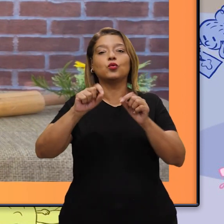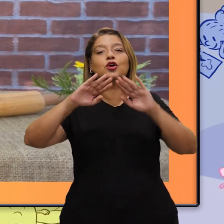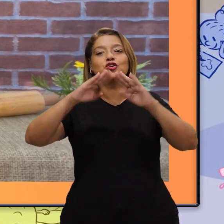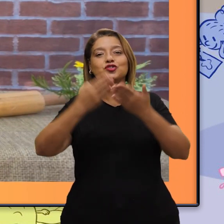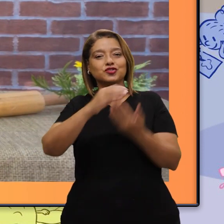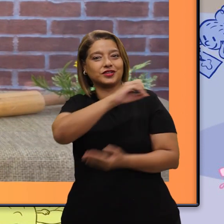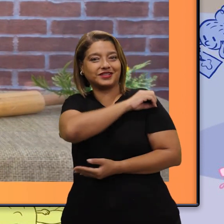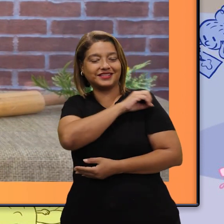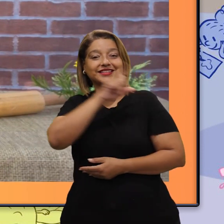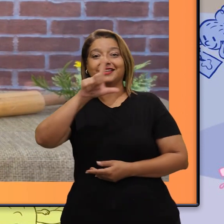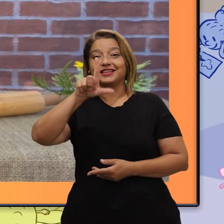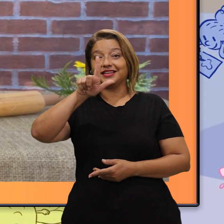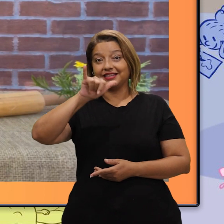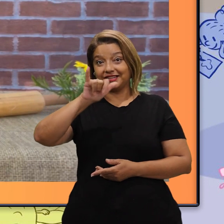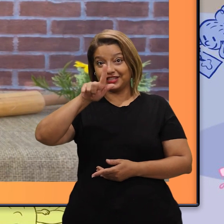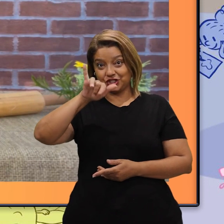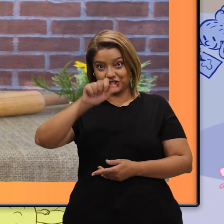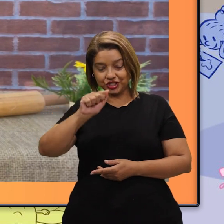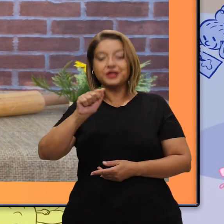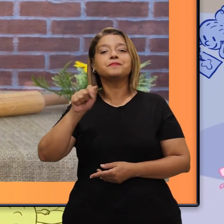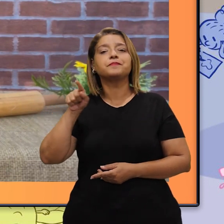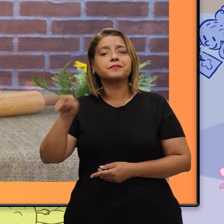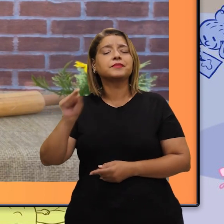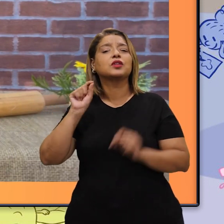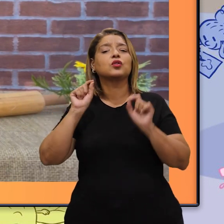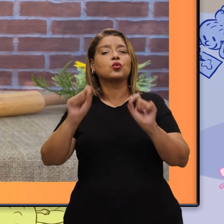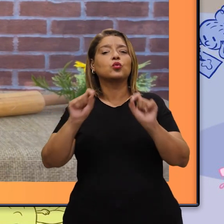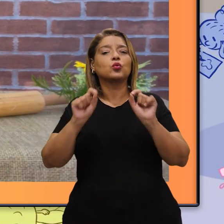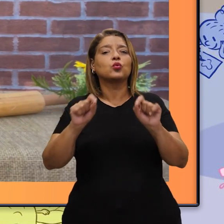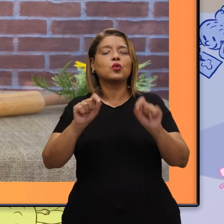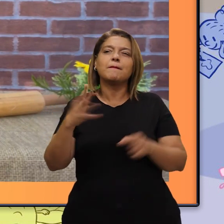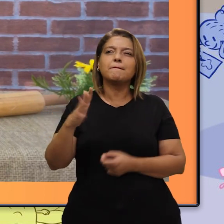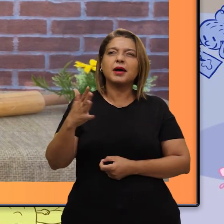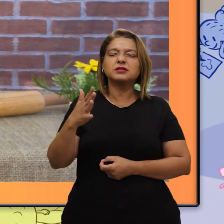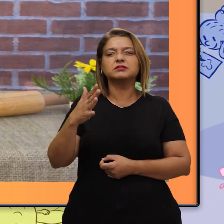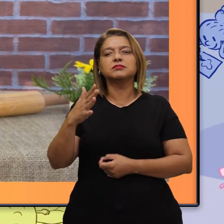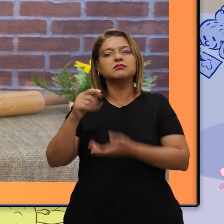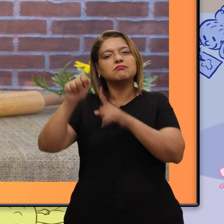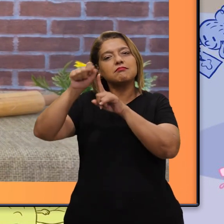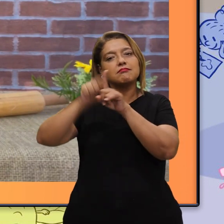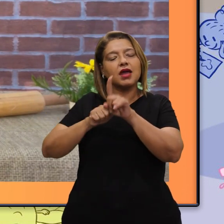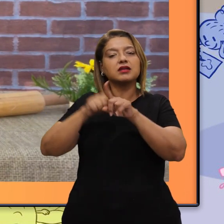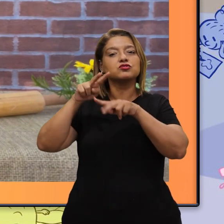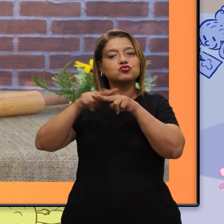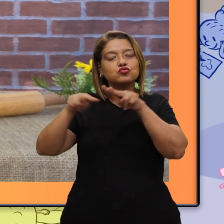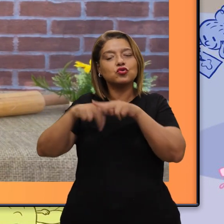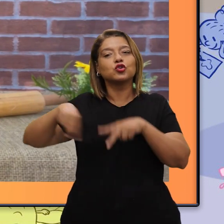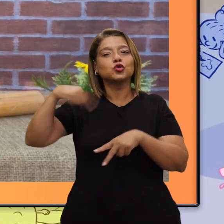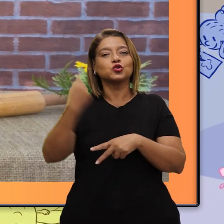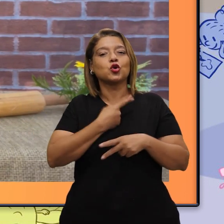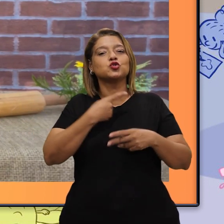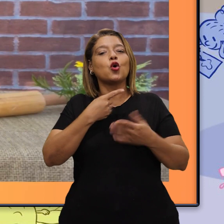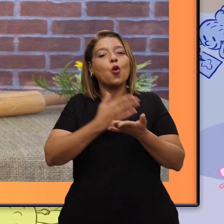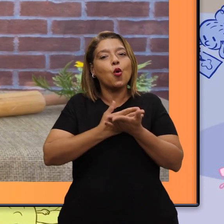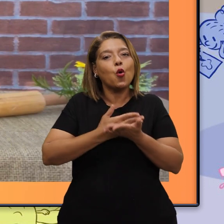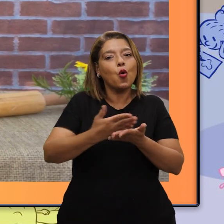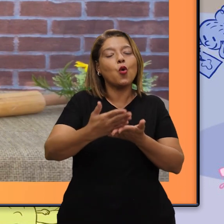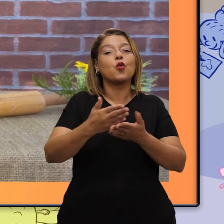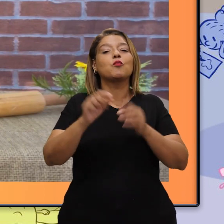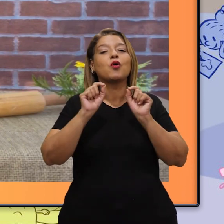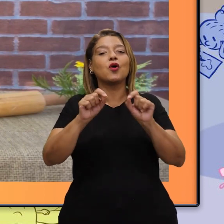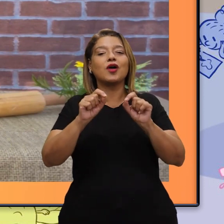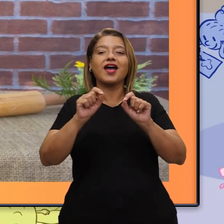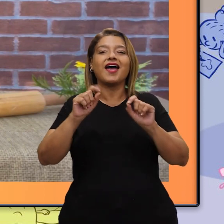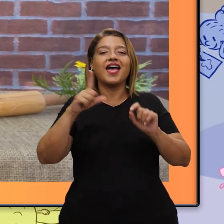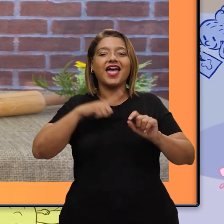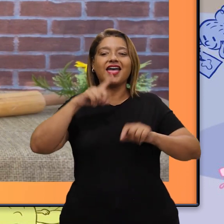Semei Ligia Rassi. E, com a chegada do mês de junho, começamos a trabalhar com a cultura junina